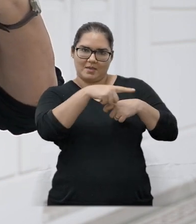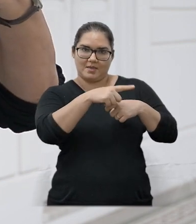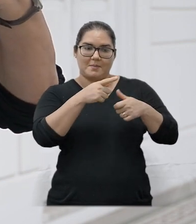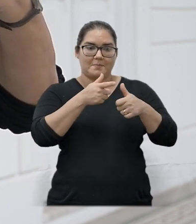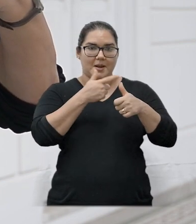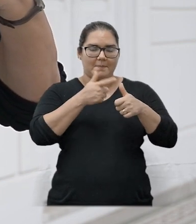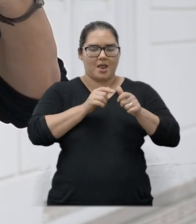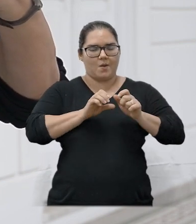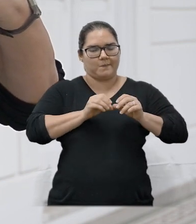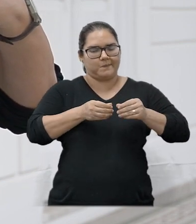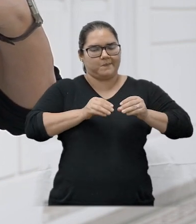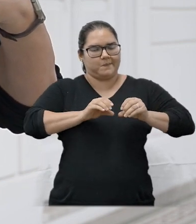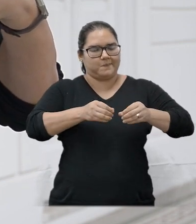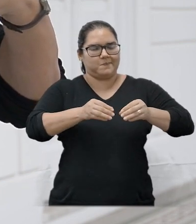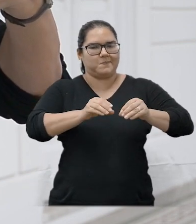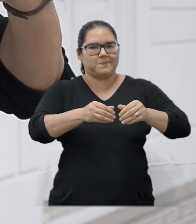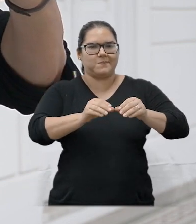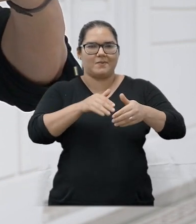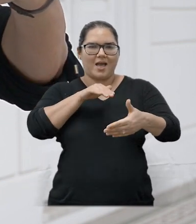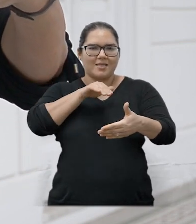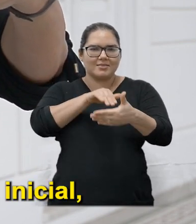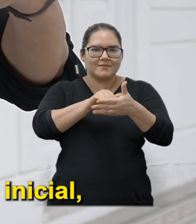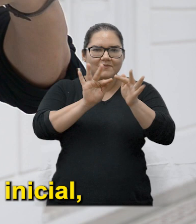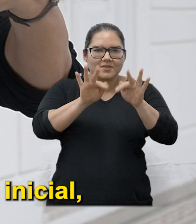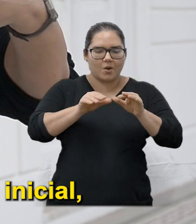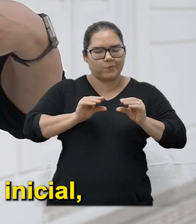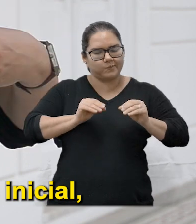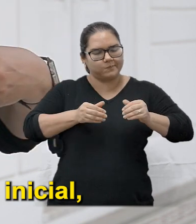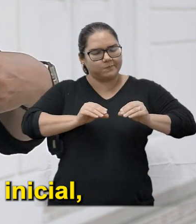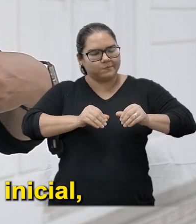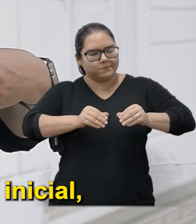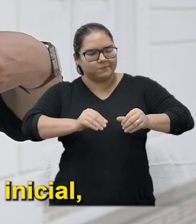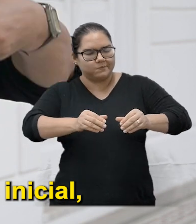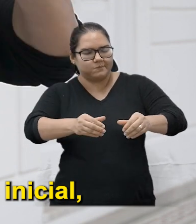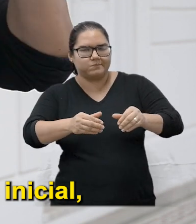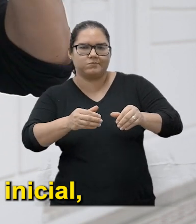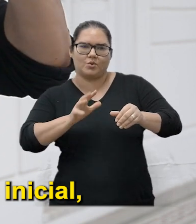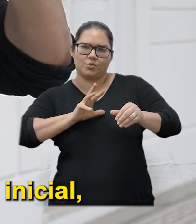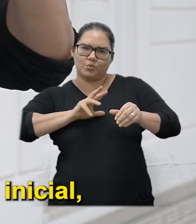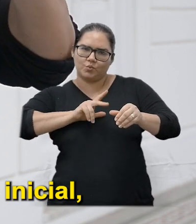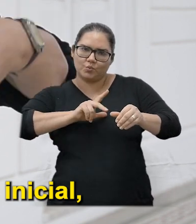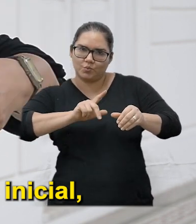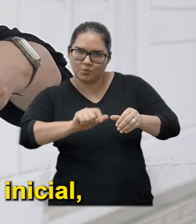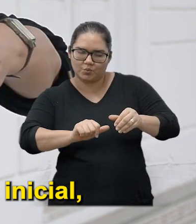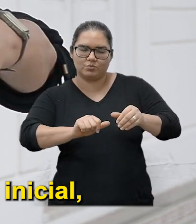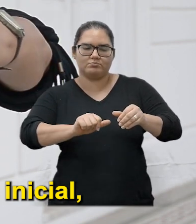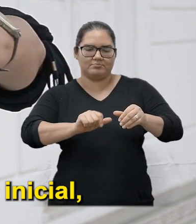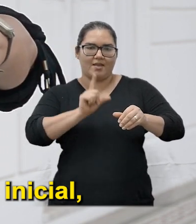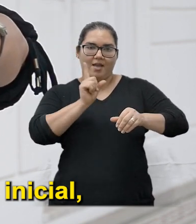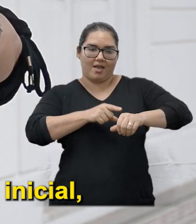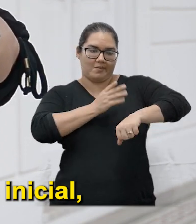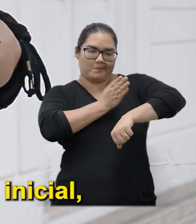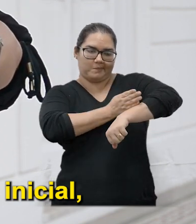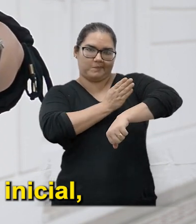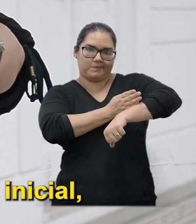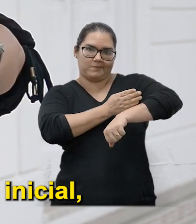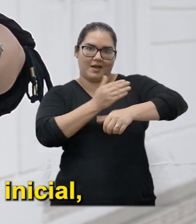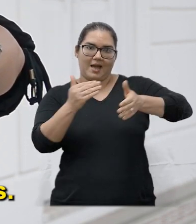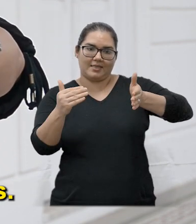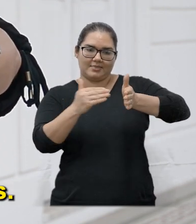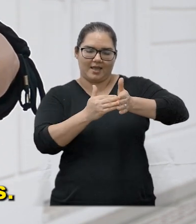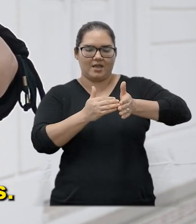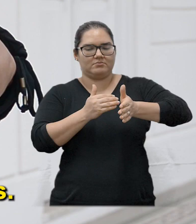Da meia Ou das meias Que vai do calcanhar A canela Por sobre a parte inicial